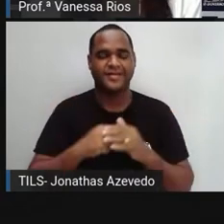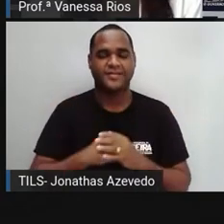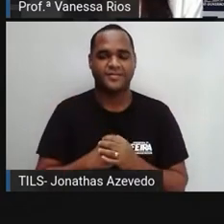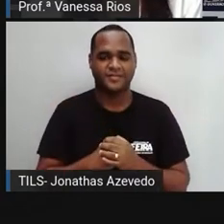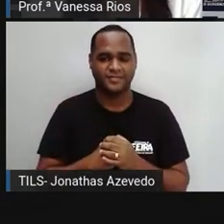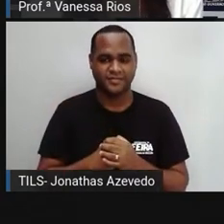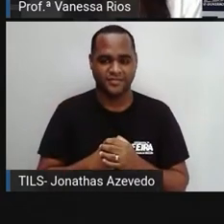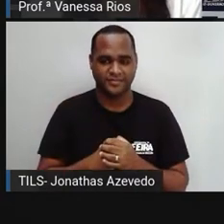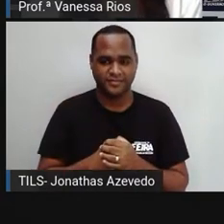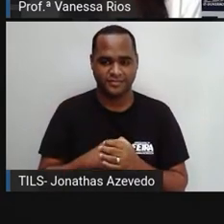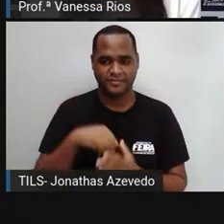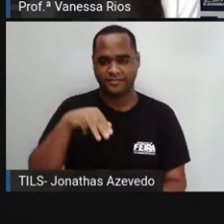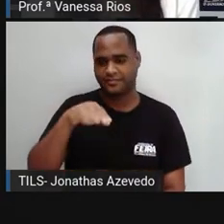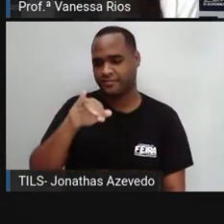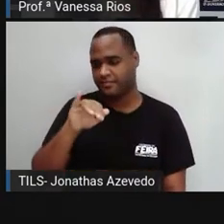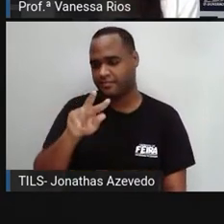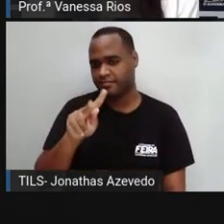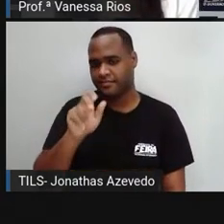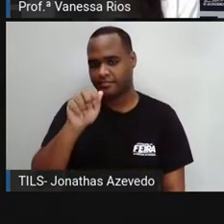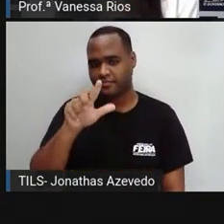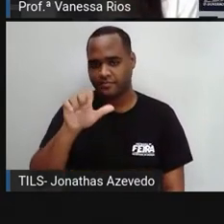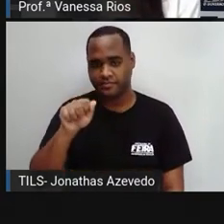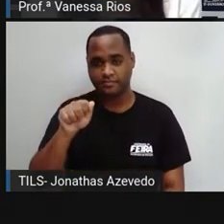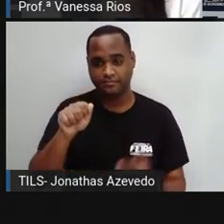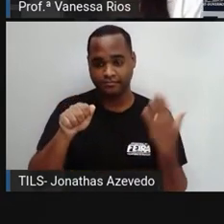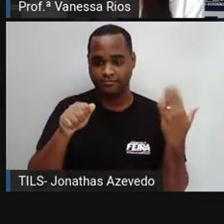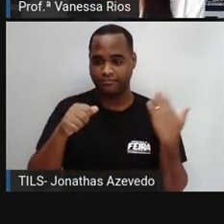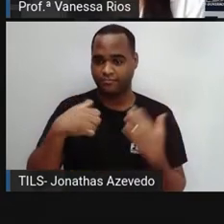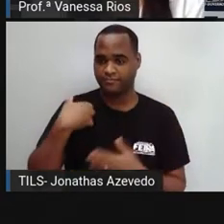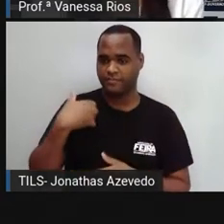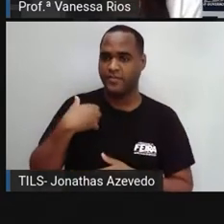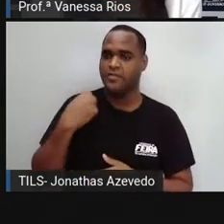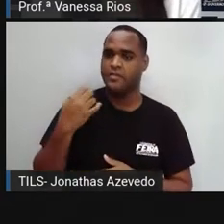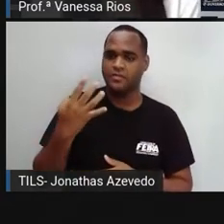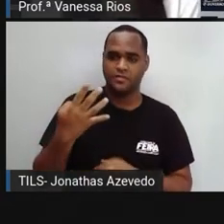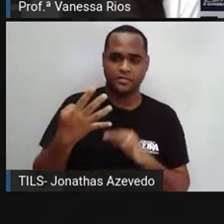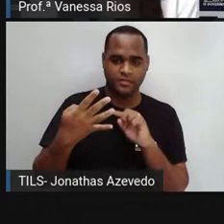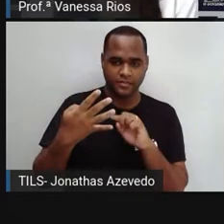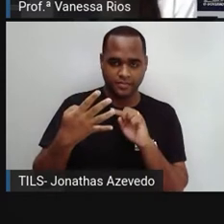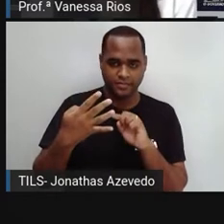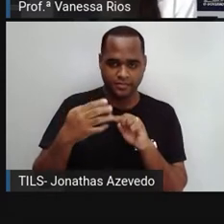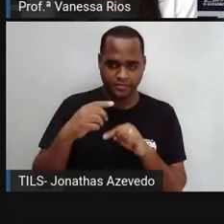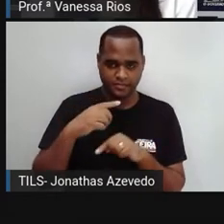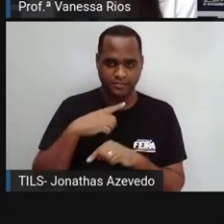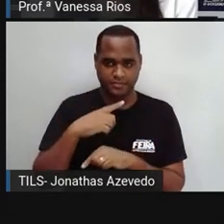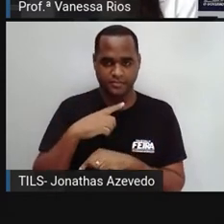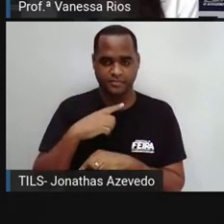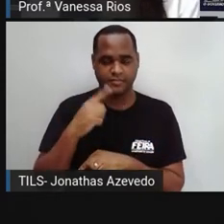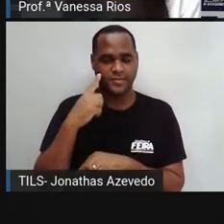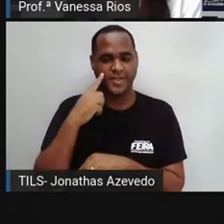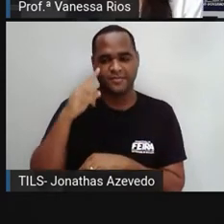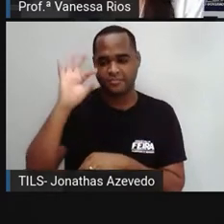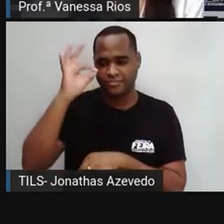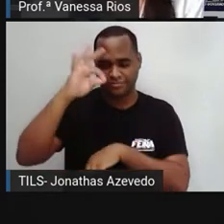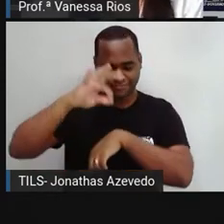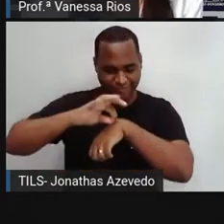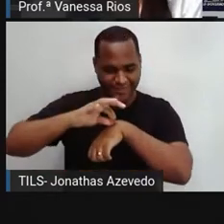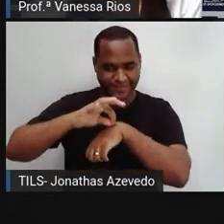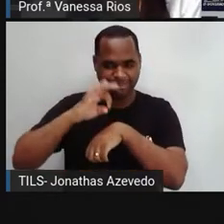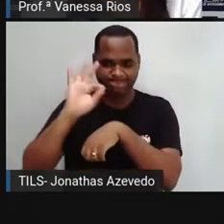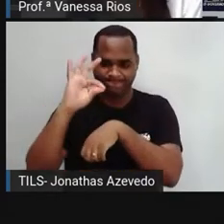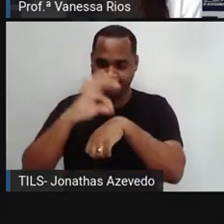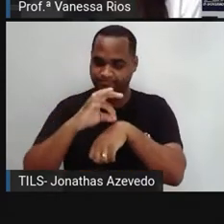Micaela. Aos quatro anos, ao ser picada duas vezes por abelhas, né? Na mesma